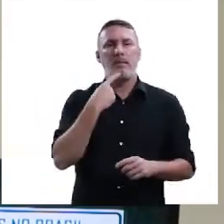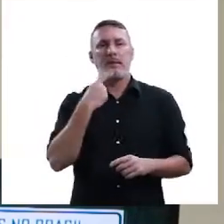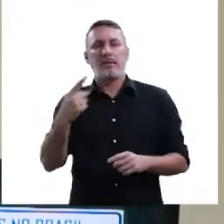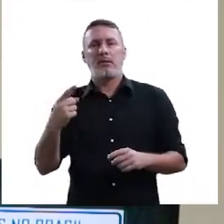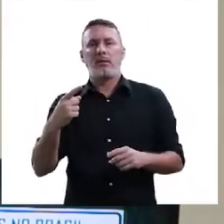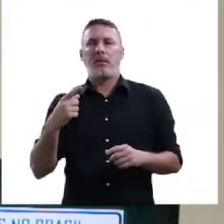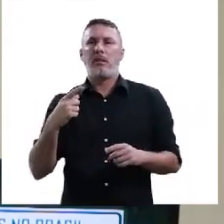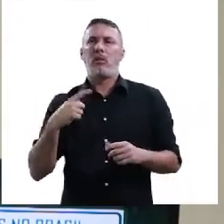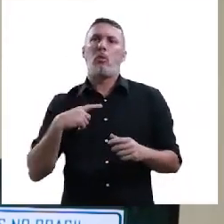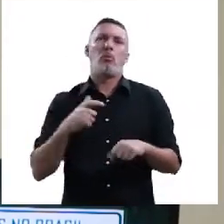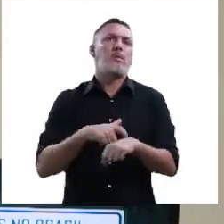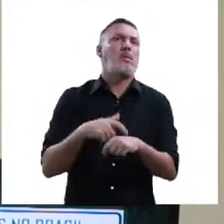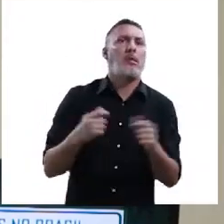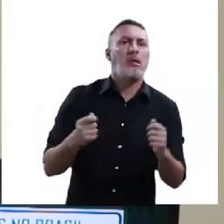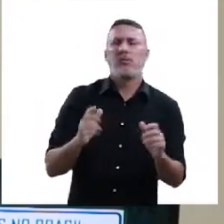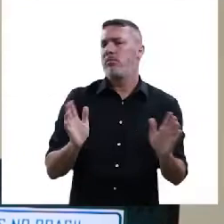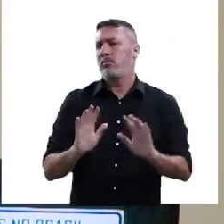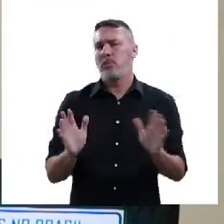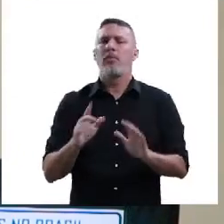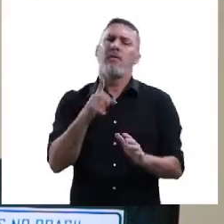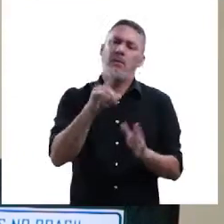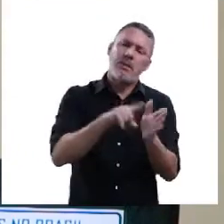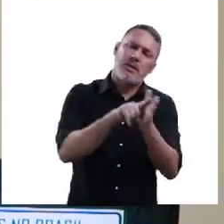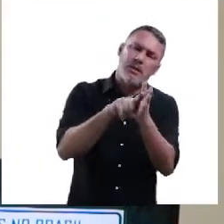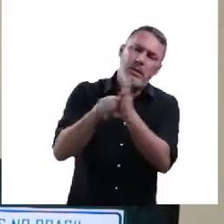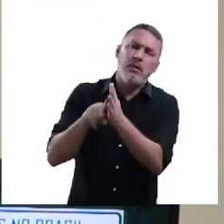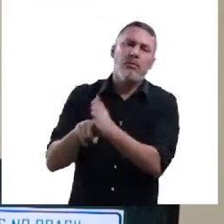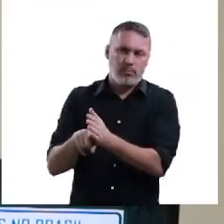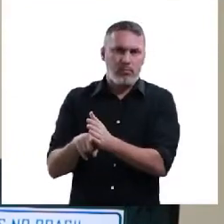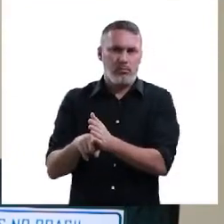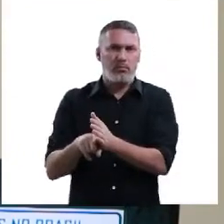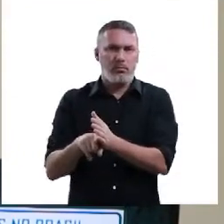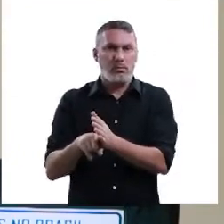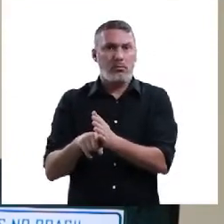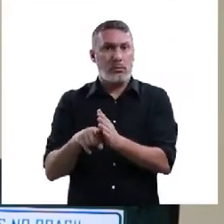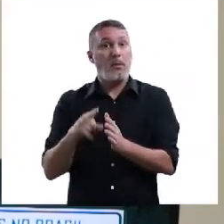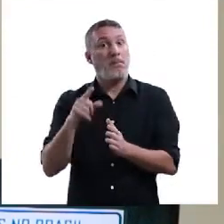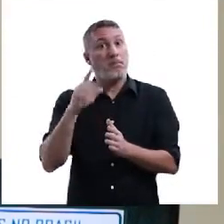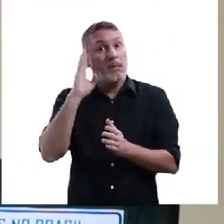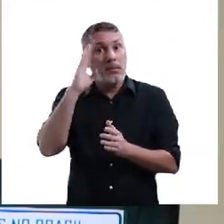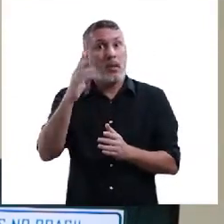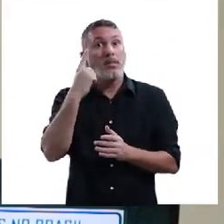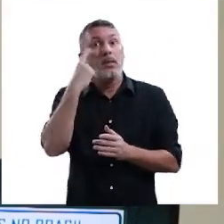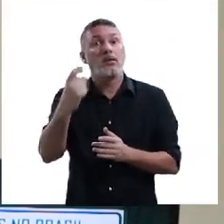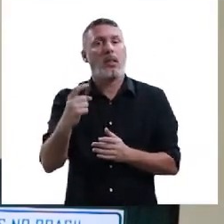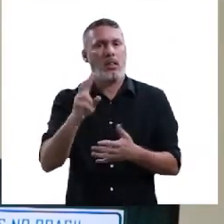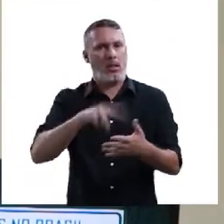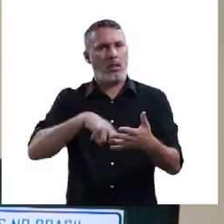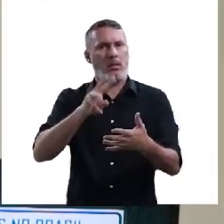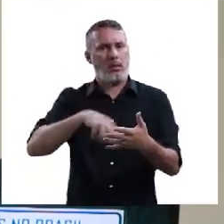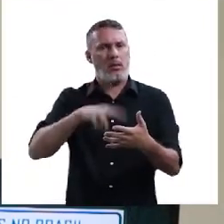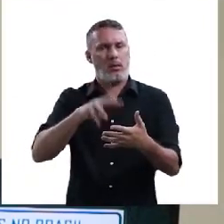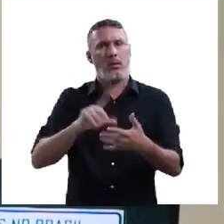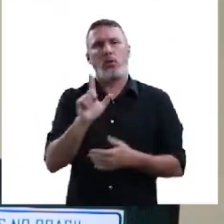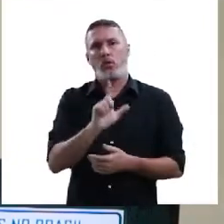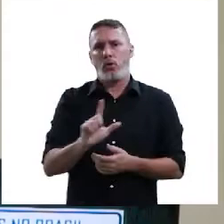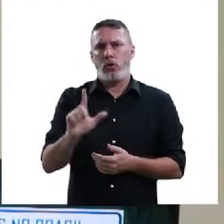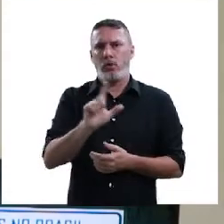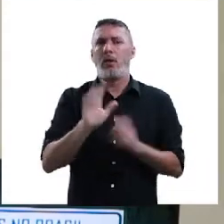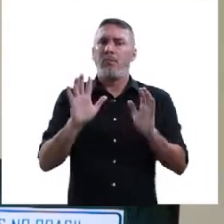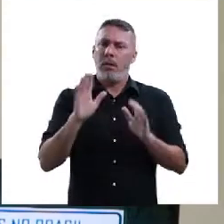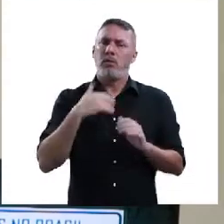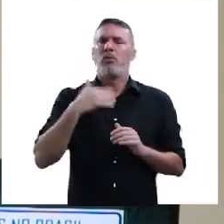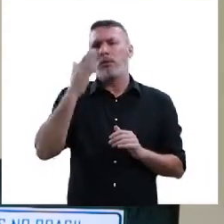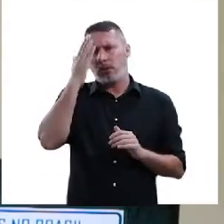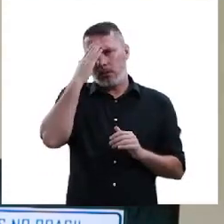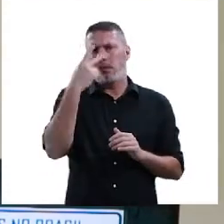um mês, uma semana, você não vai ter tempo para fazer isso. Então, você vai pesquisar sobre. O interessante é ler, obviamente. Mas